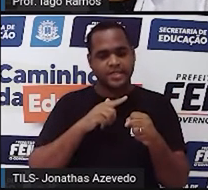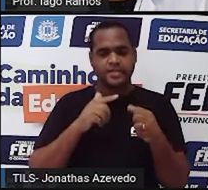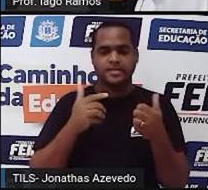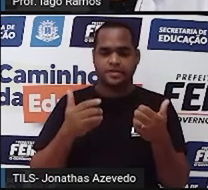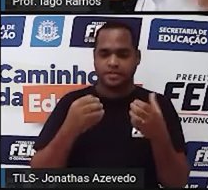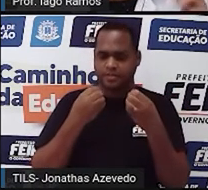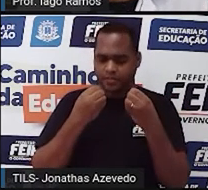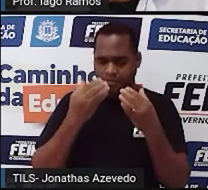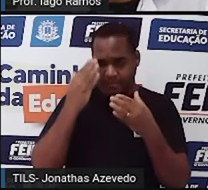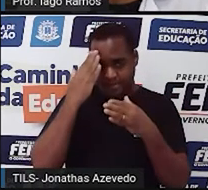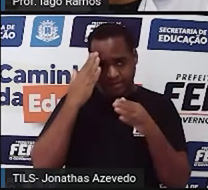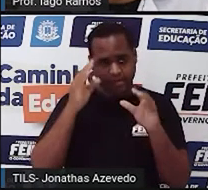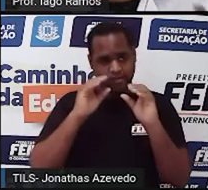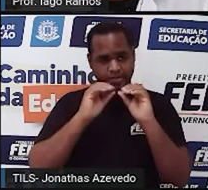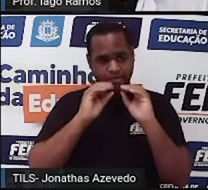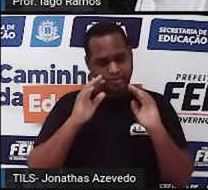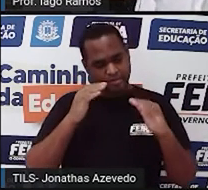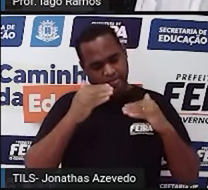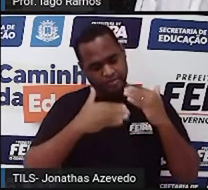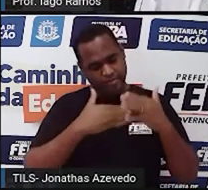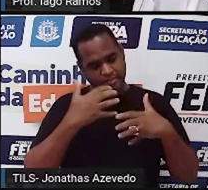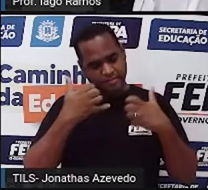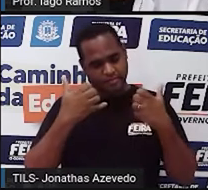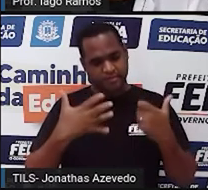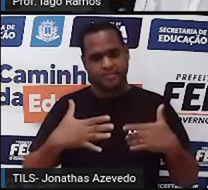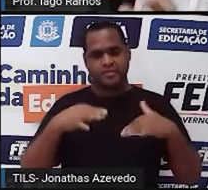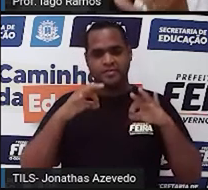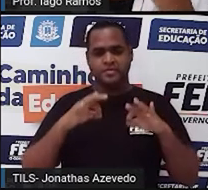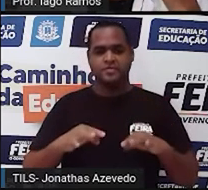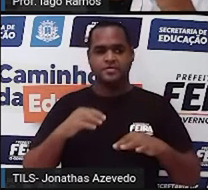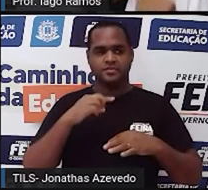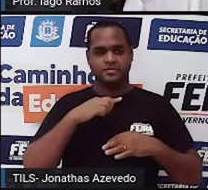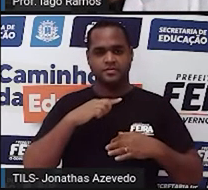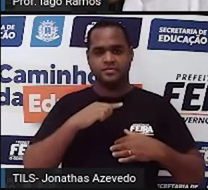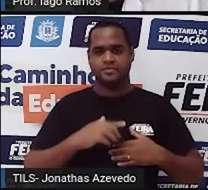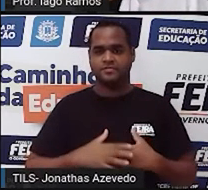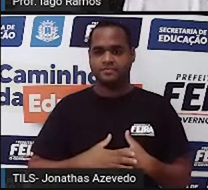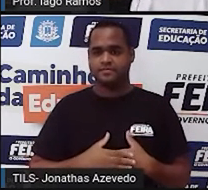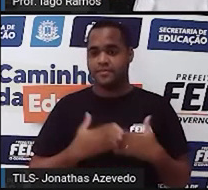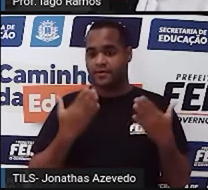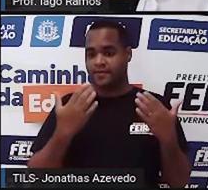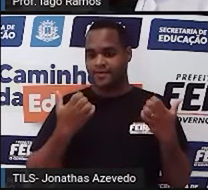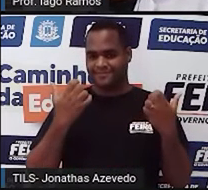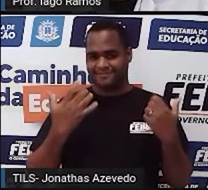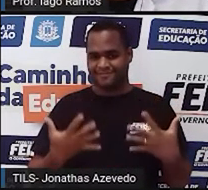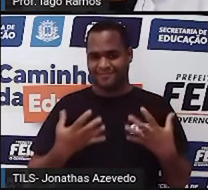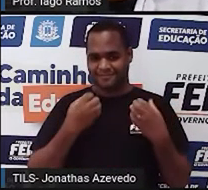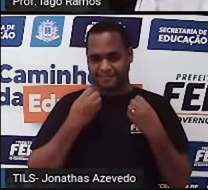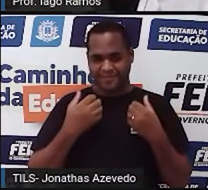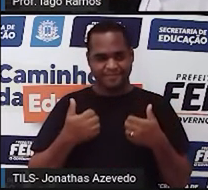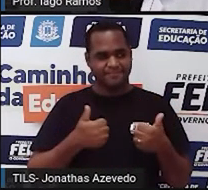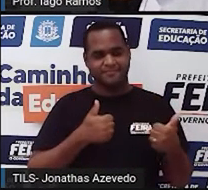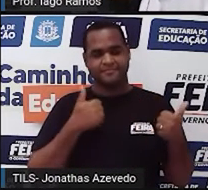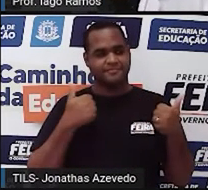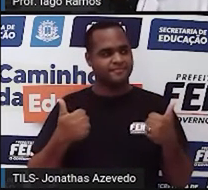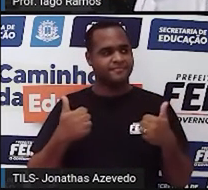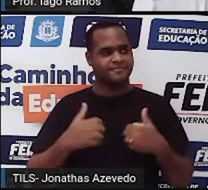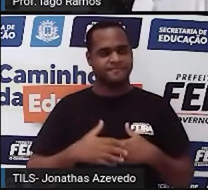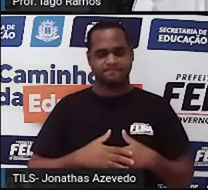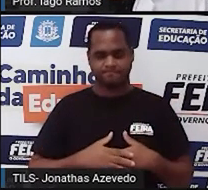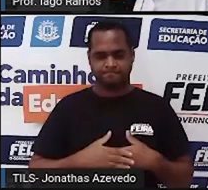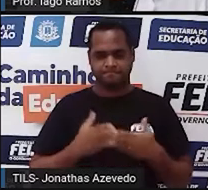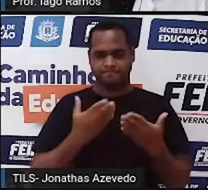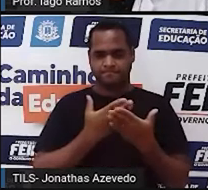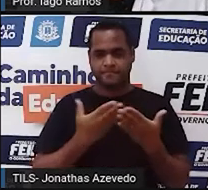ir entendendo coisa por coisa direitinho. Valeu? Então vem comigo, olha só. O quanto